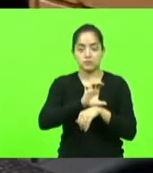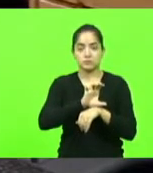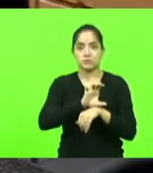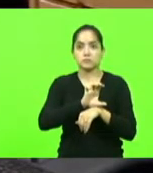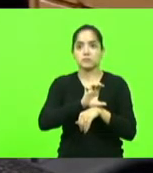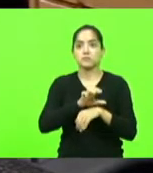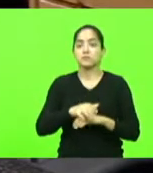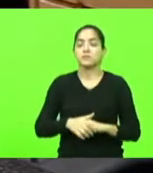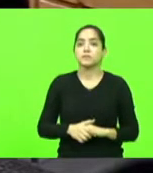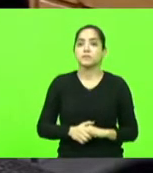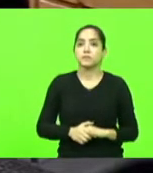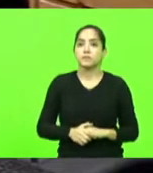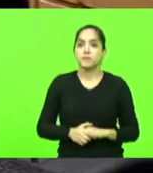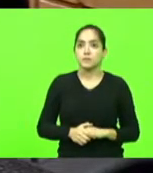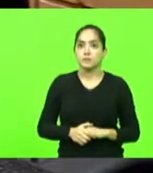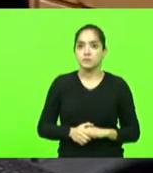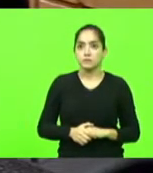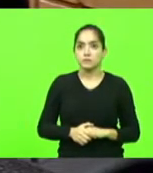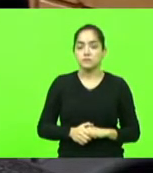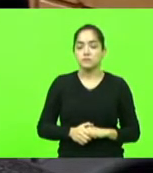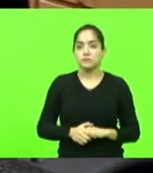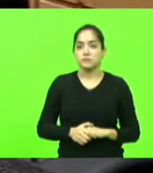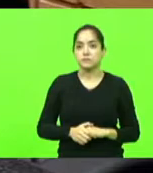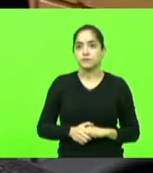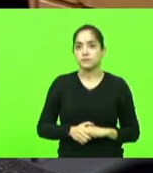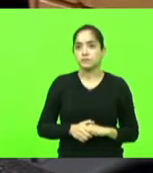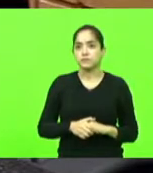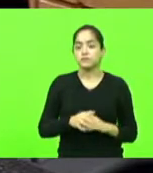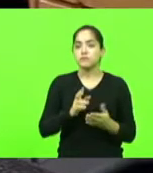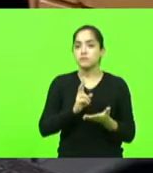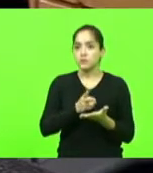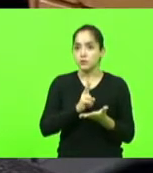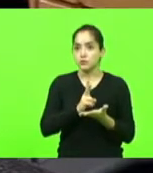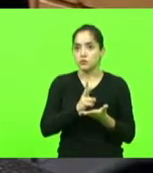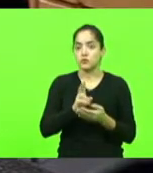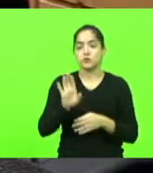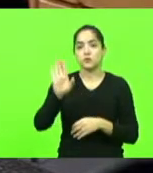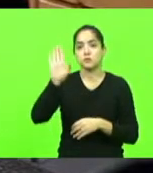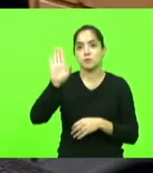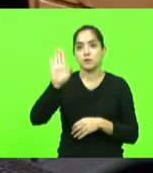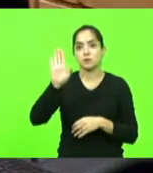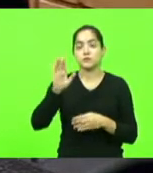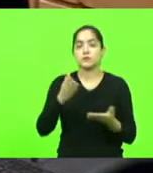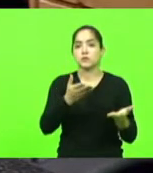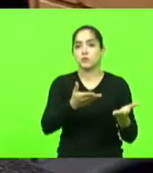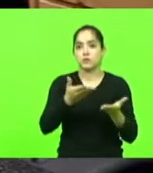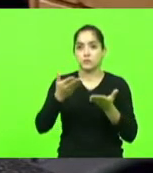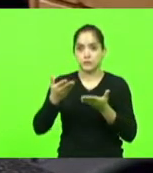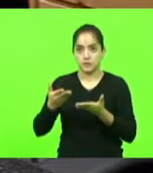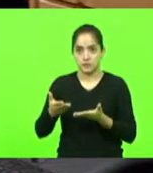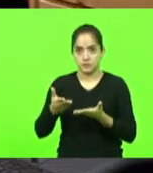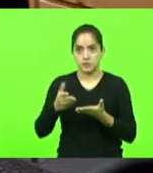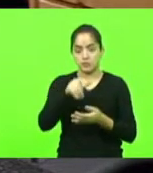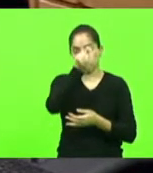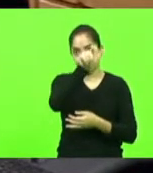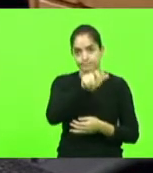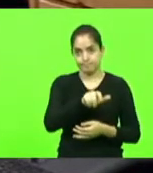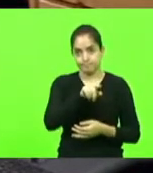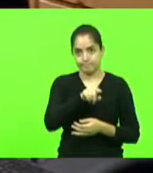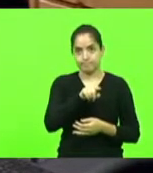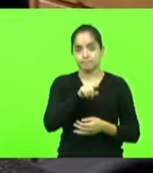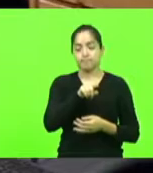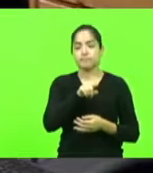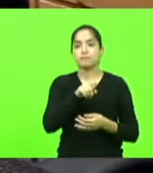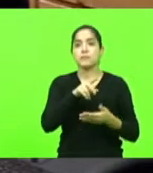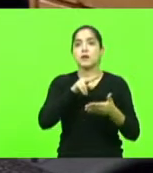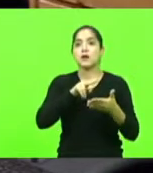suplente. Dando continuidade ao ato de posse, o senhor presidente convidou o senhor Tiago Bolan Frigo para